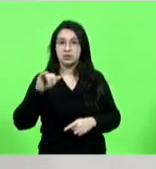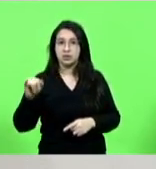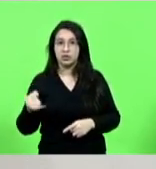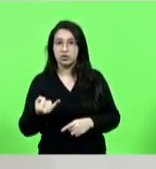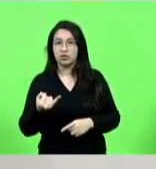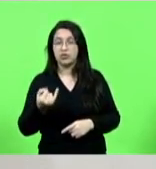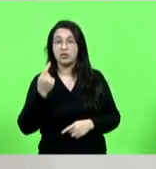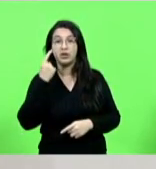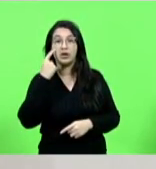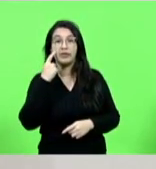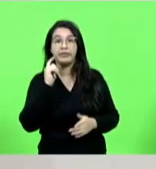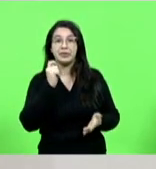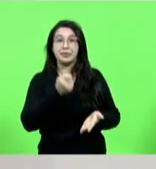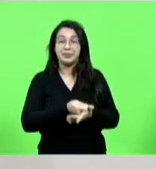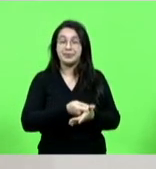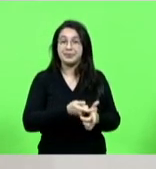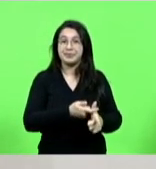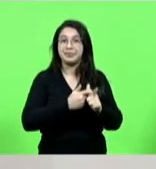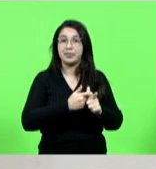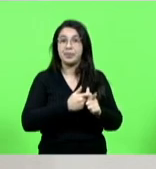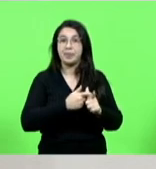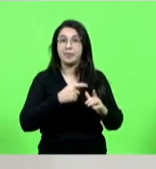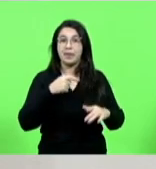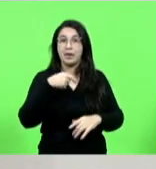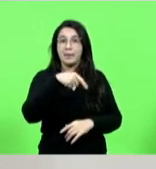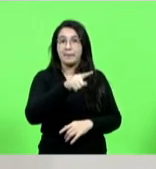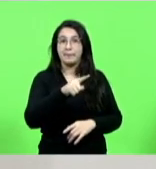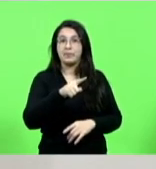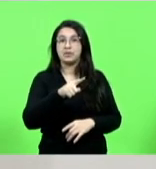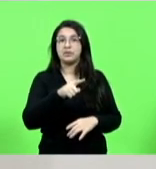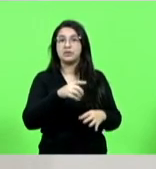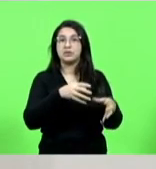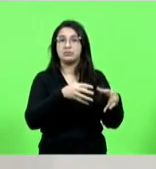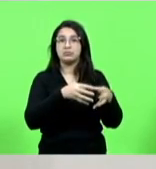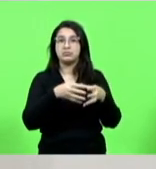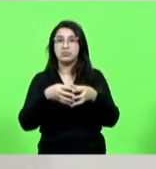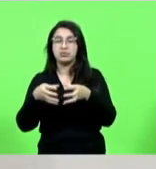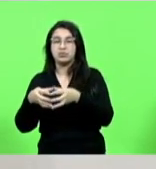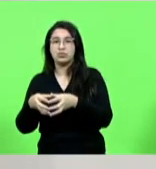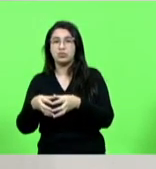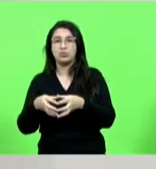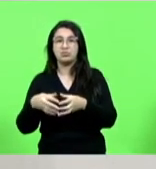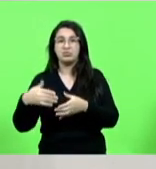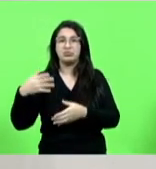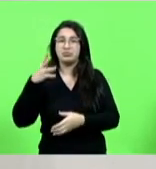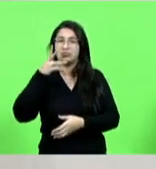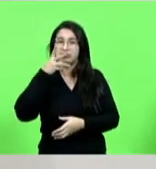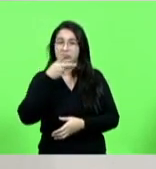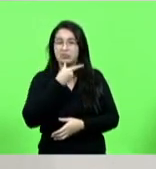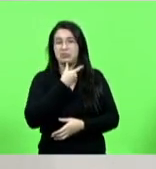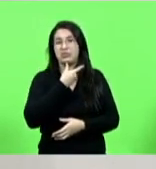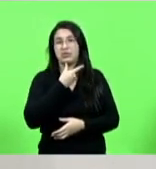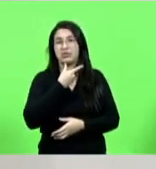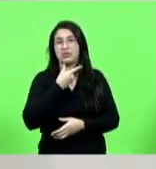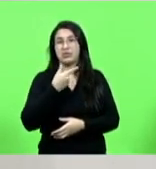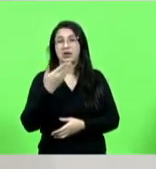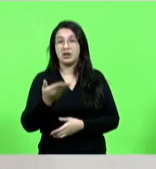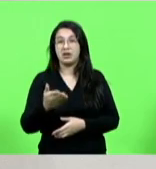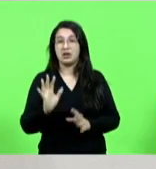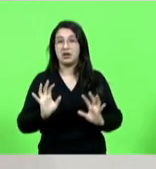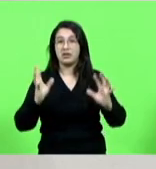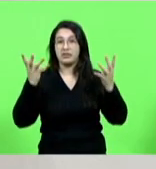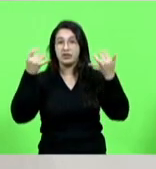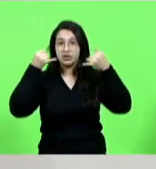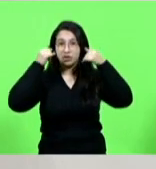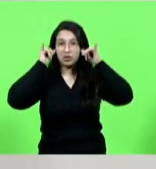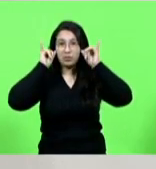ele manda para diligências para procrastinar enquanto a farra do boi continua